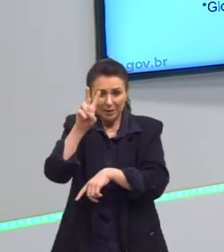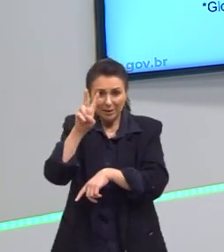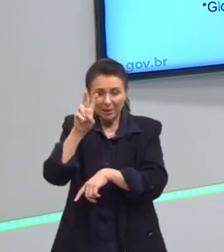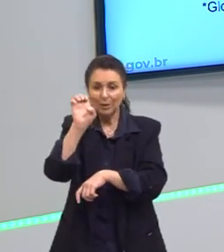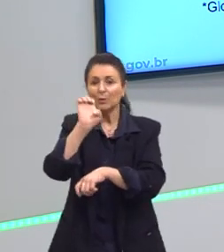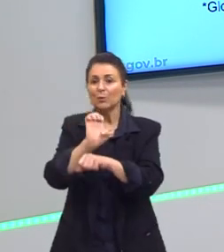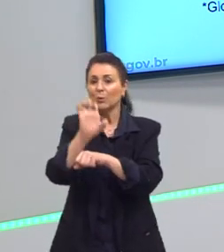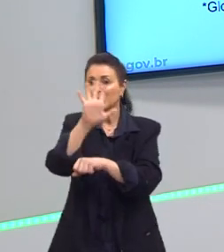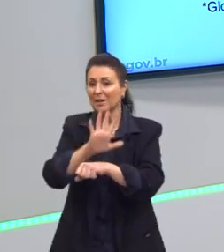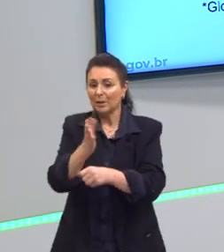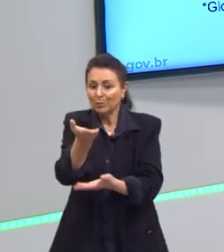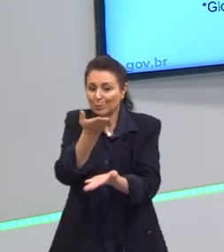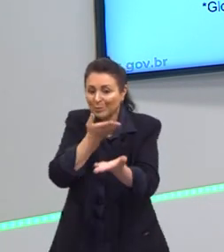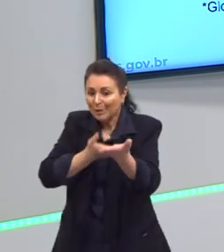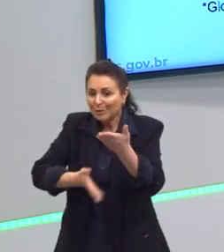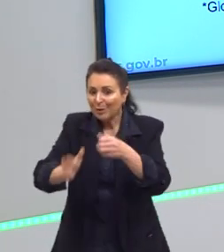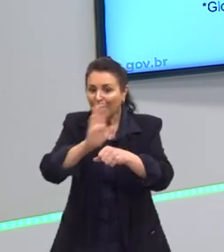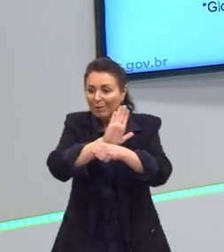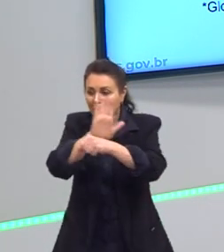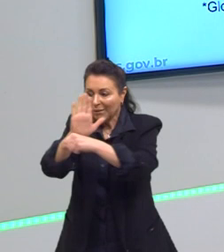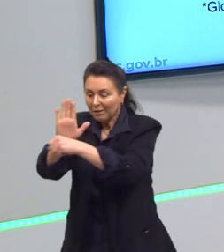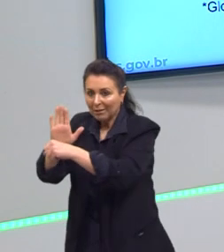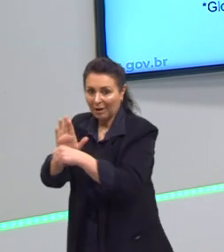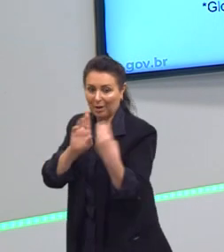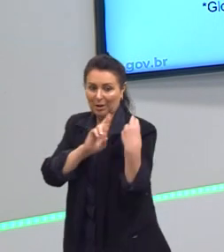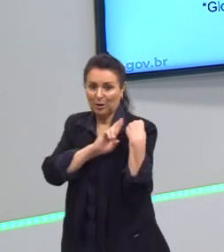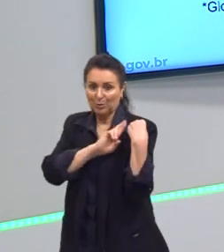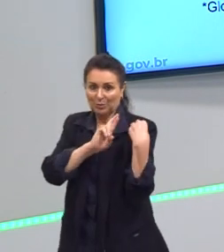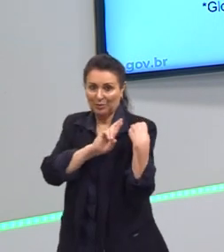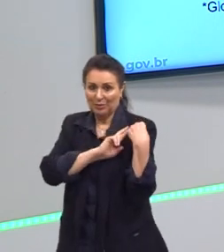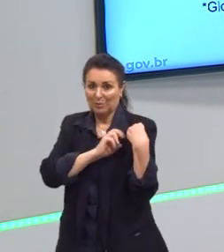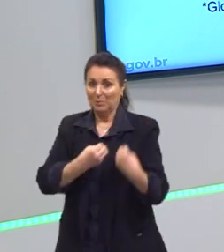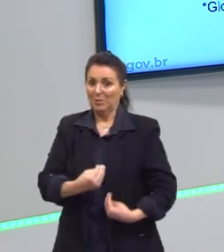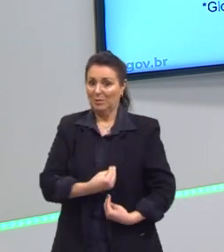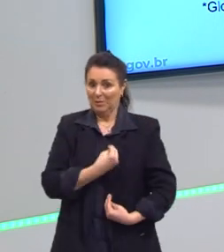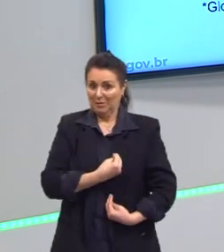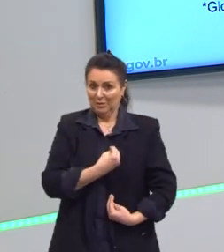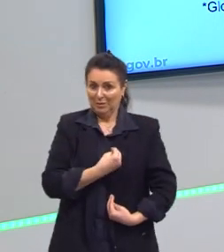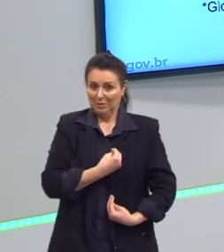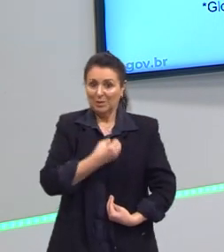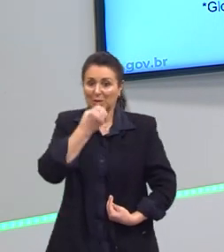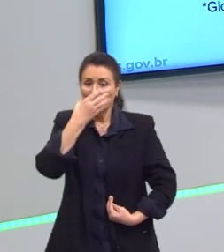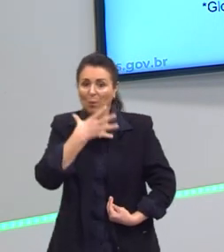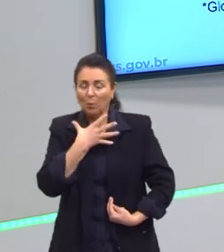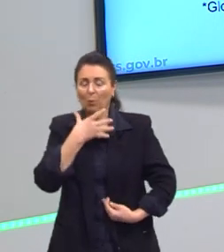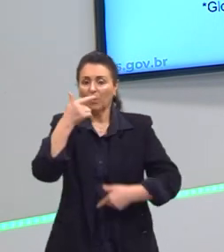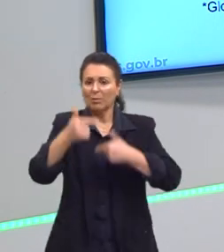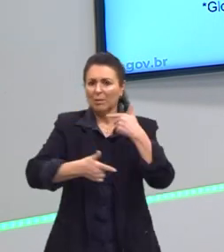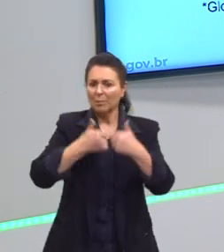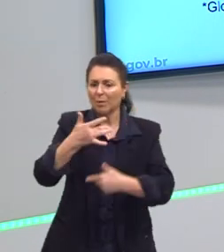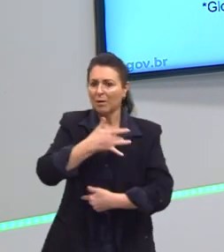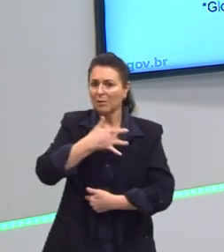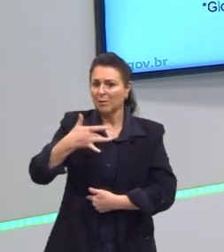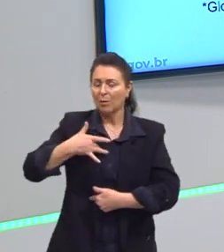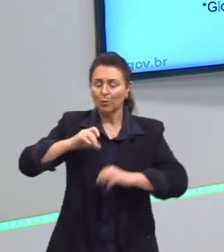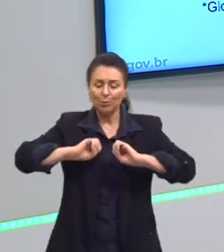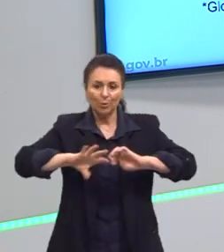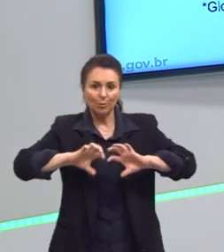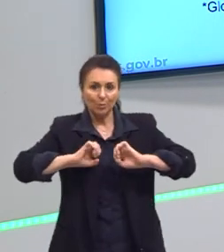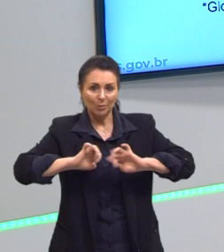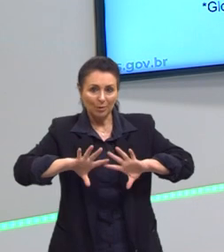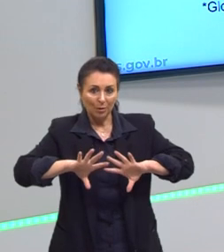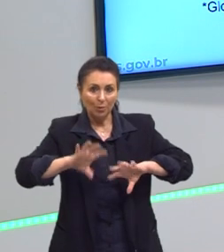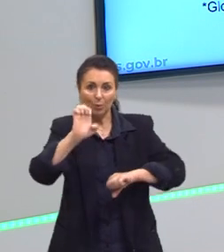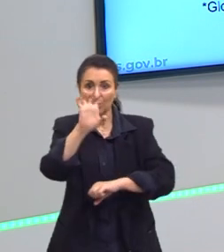em que o Estado garantiria as condições de emprego pleno, saúde, educação,